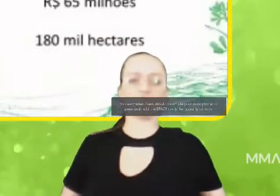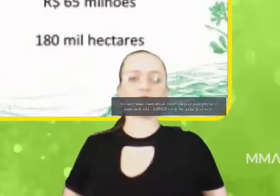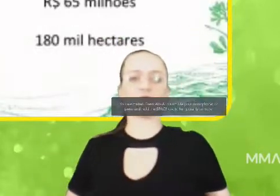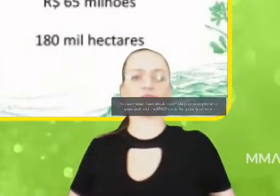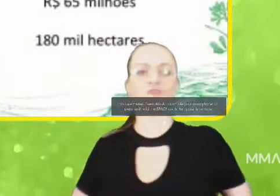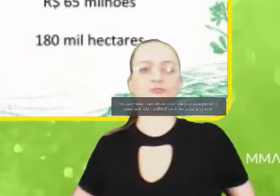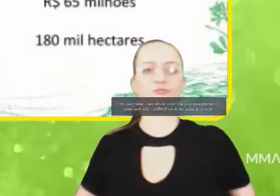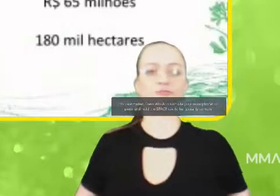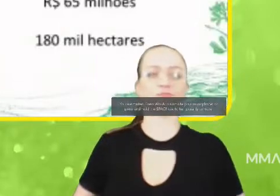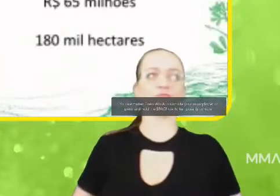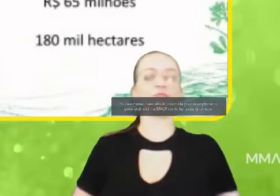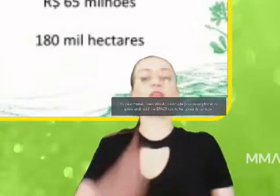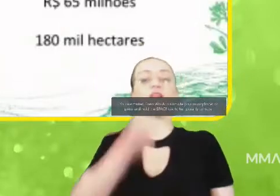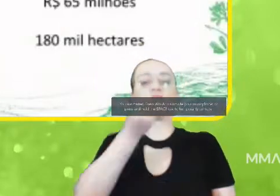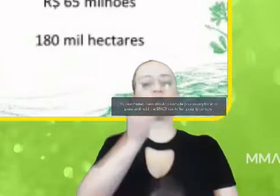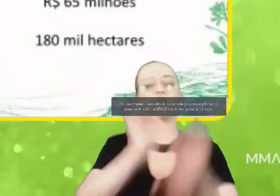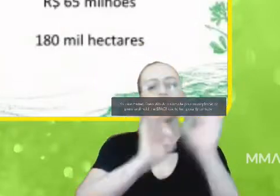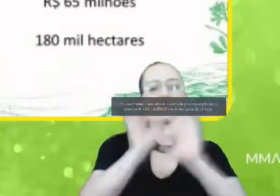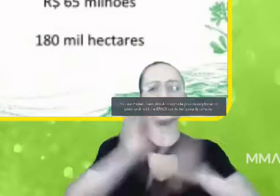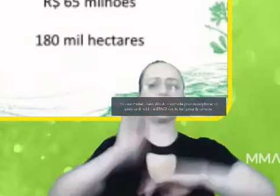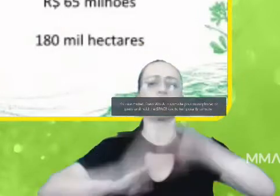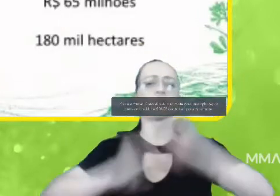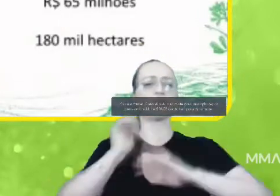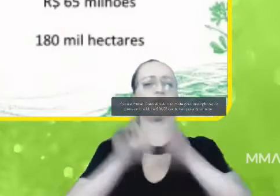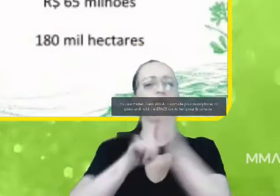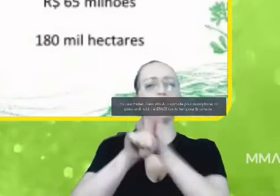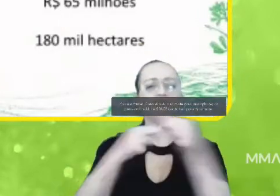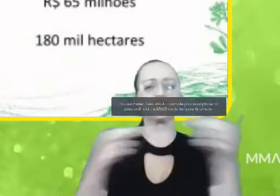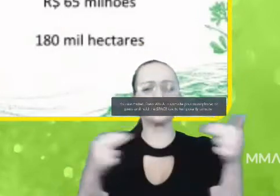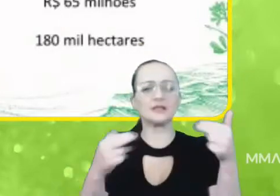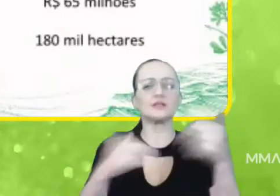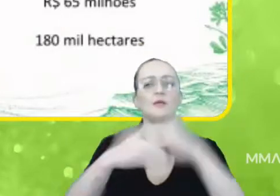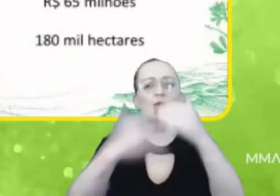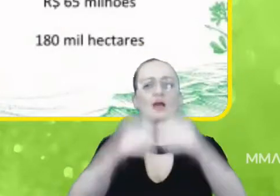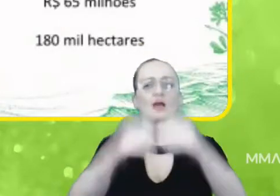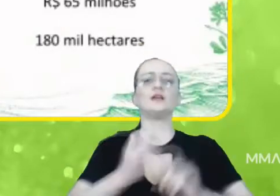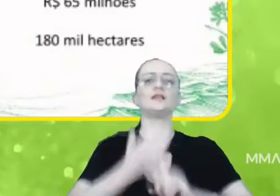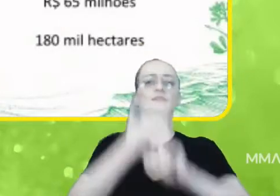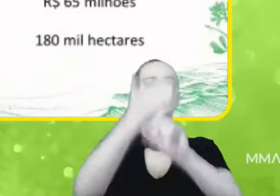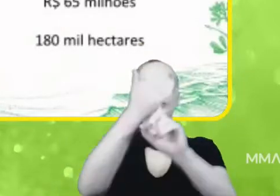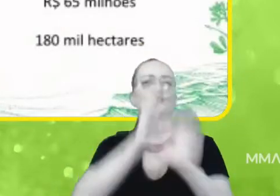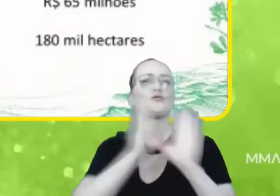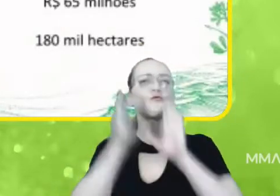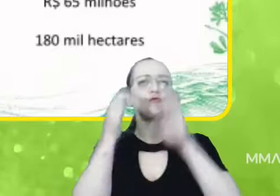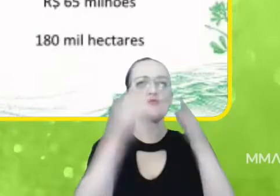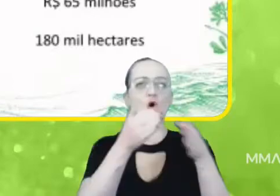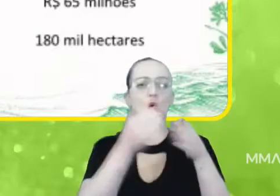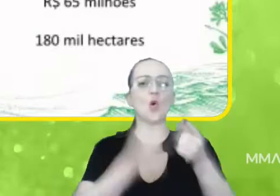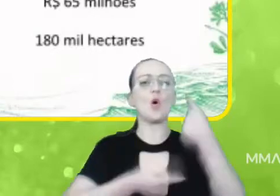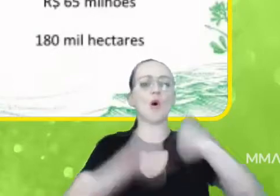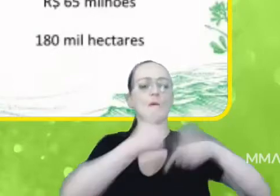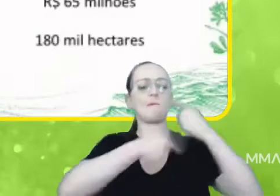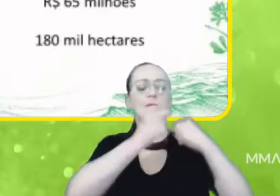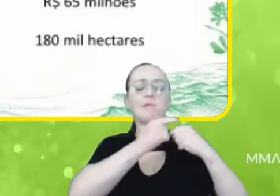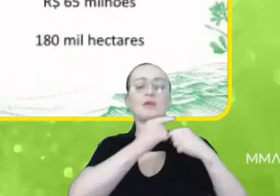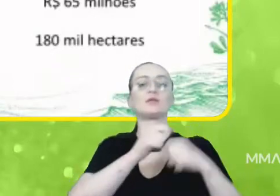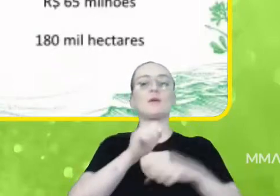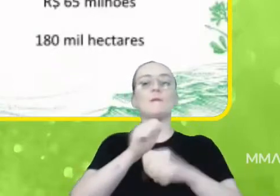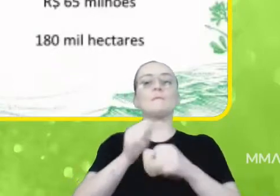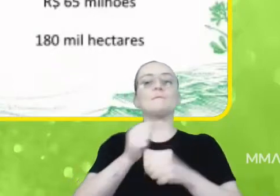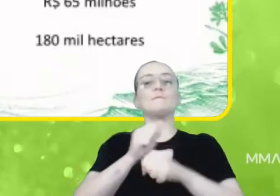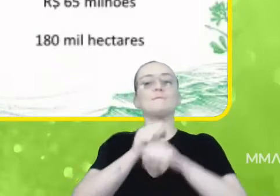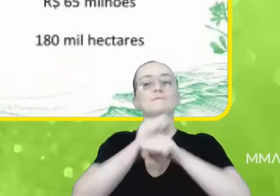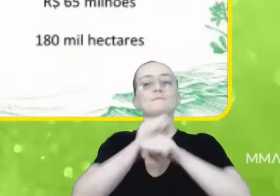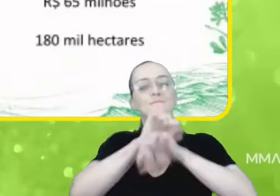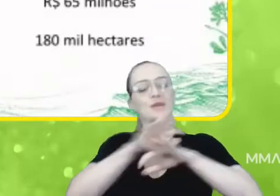contendo atividades de pesquisa, extensão e tecnologias voltadas à recuperação nos biomas Pantanal,